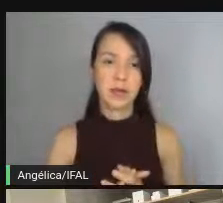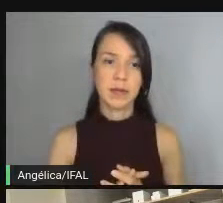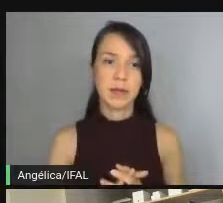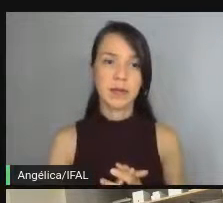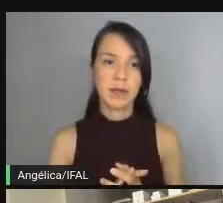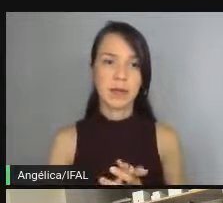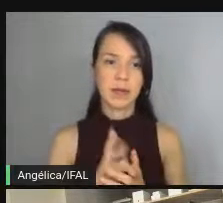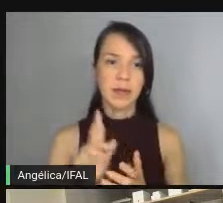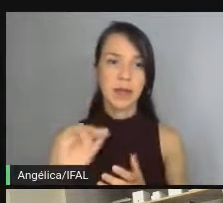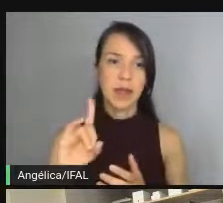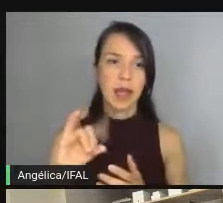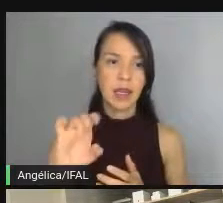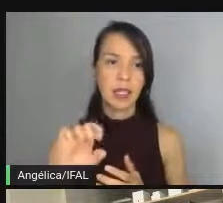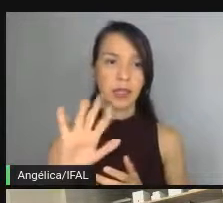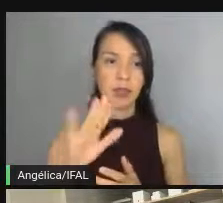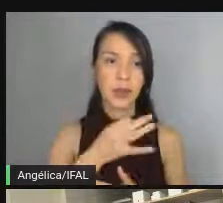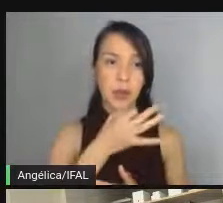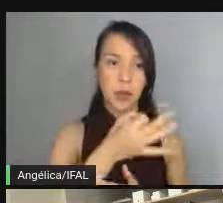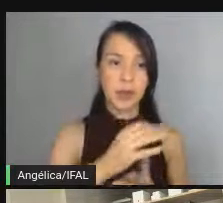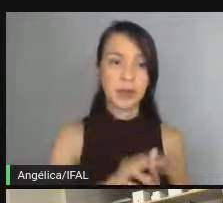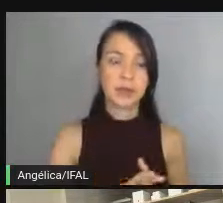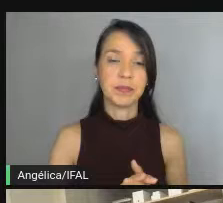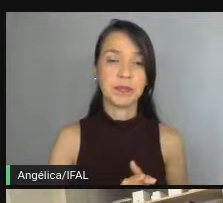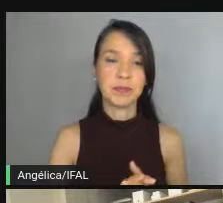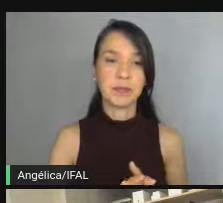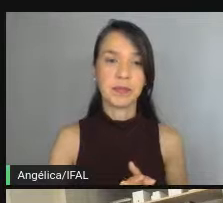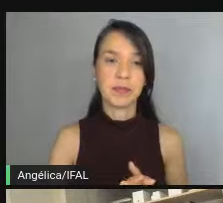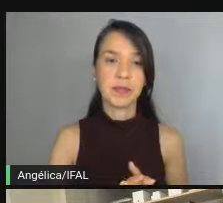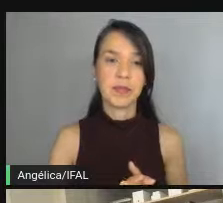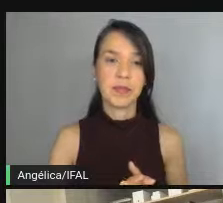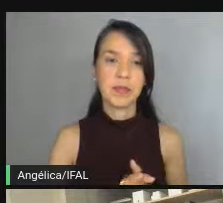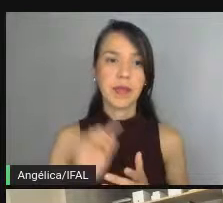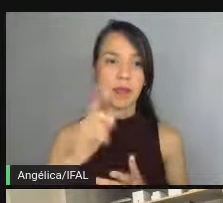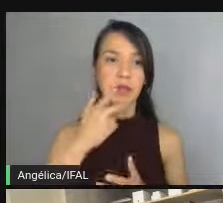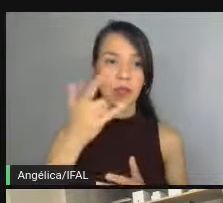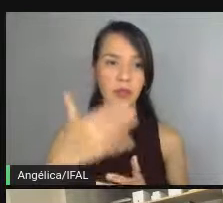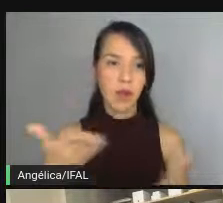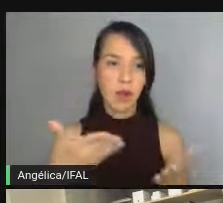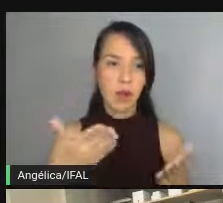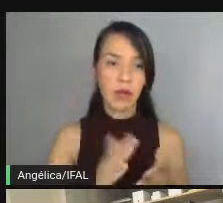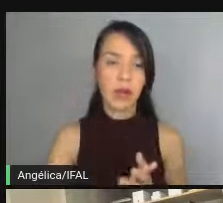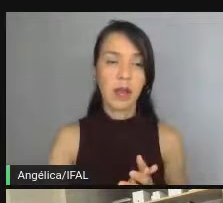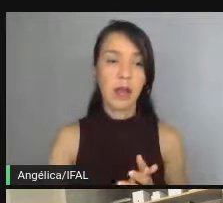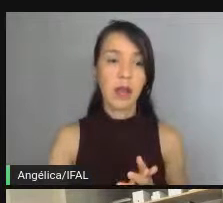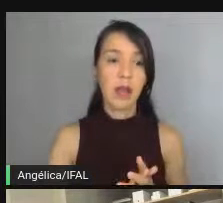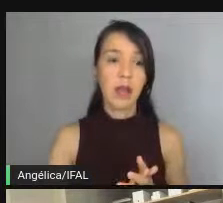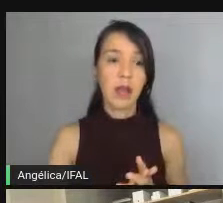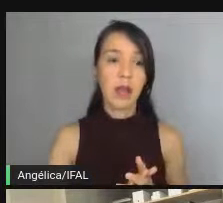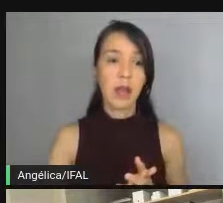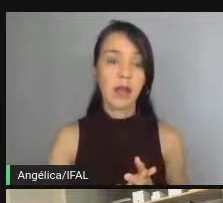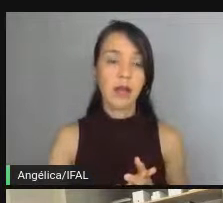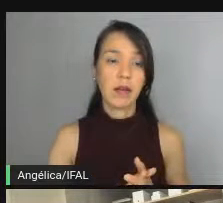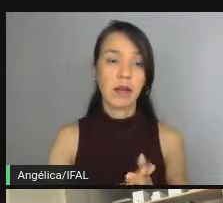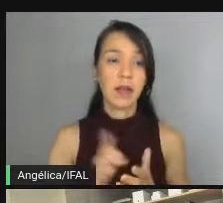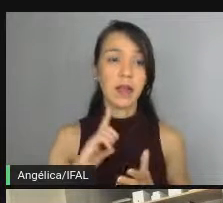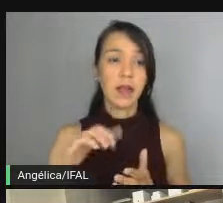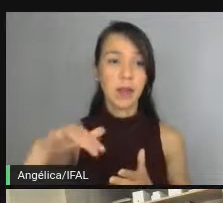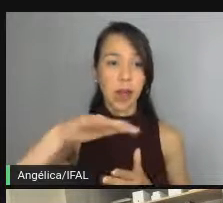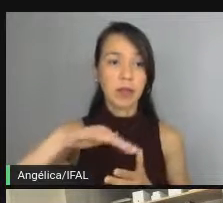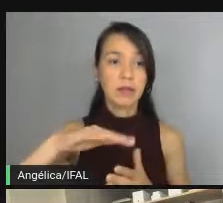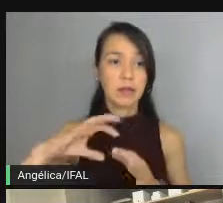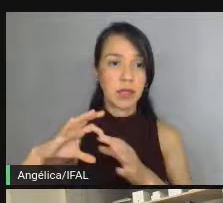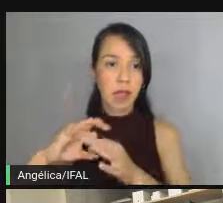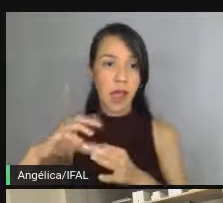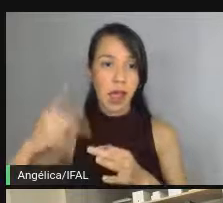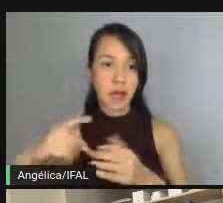Boa, Giri. Um comentário. É que você acabou. Uma coisa muito, trazendo para o contexto do IFAO,